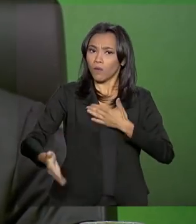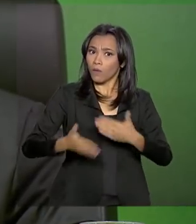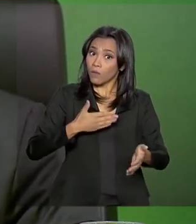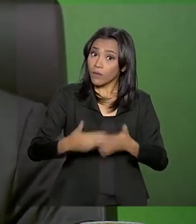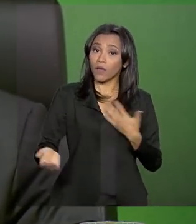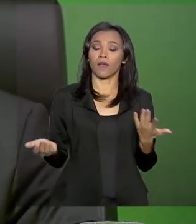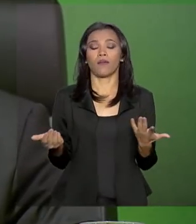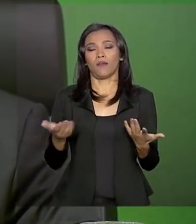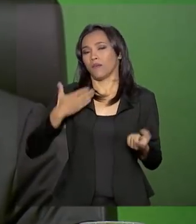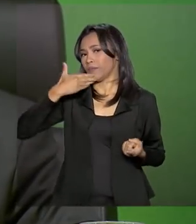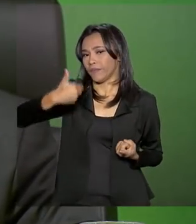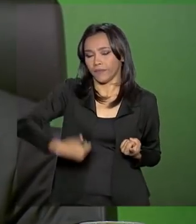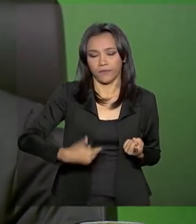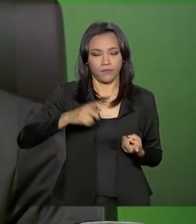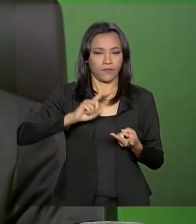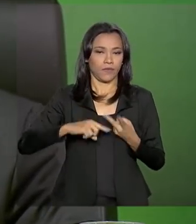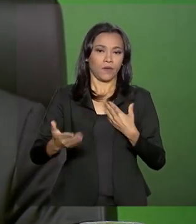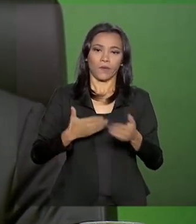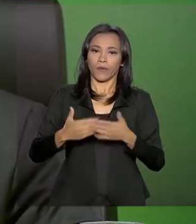concessão,